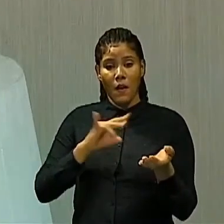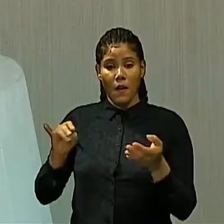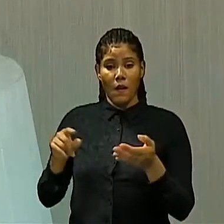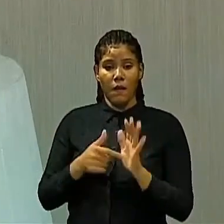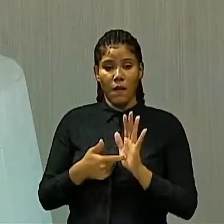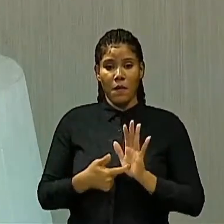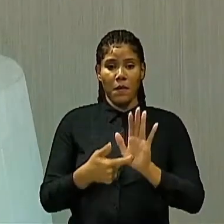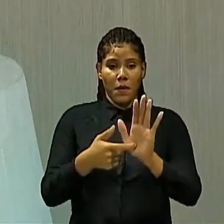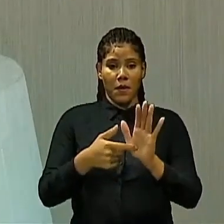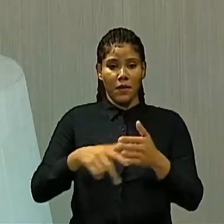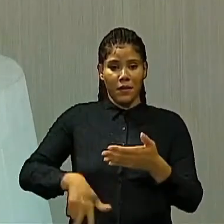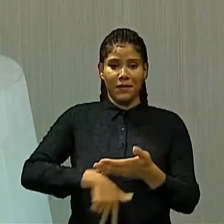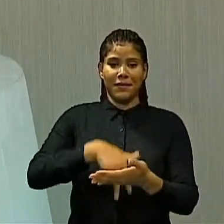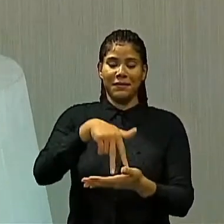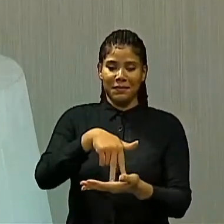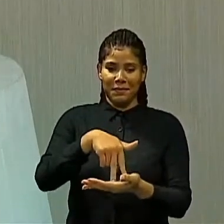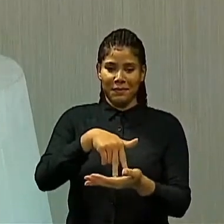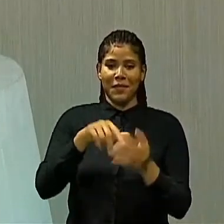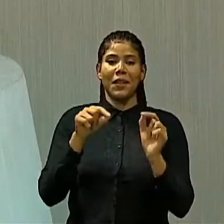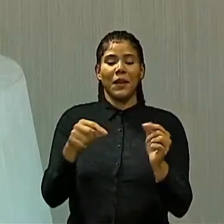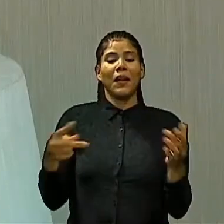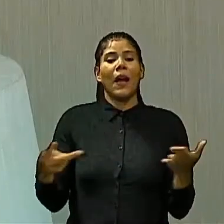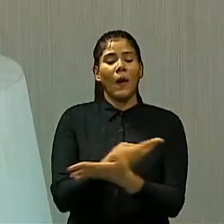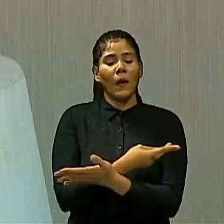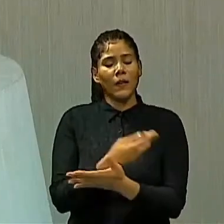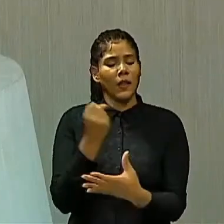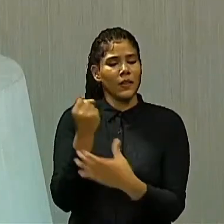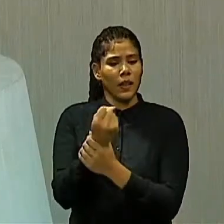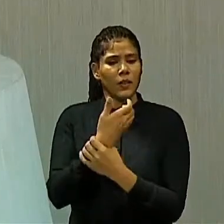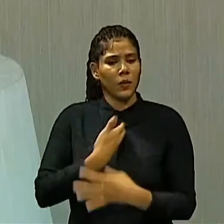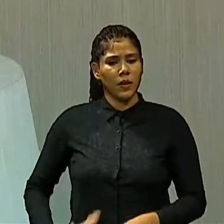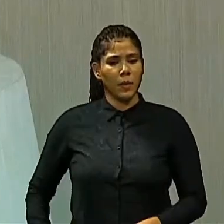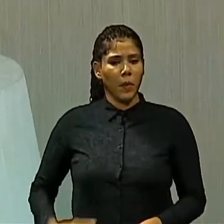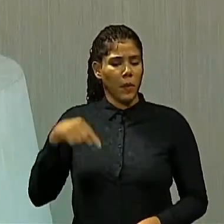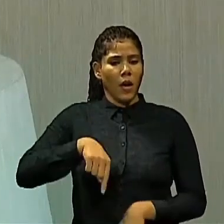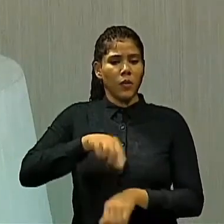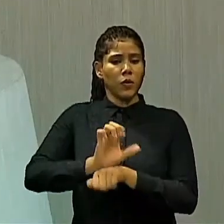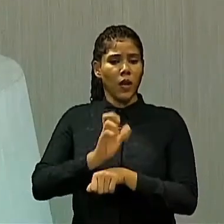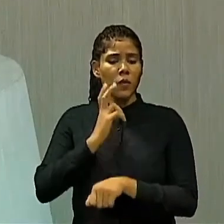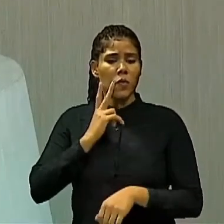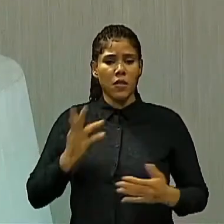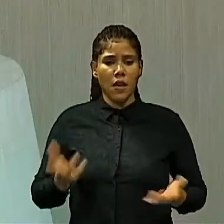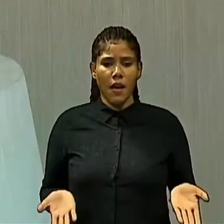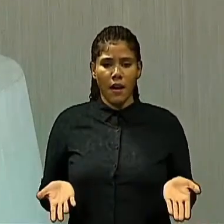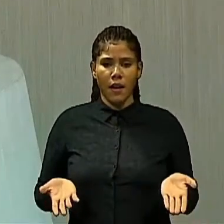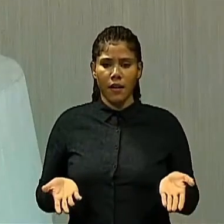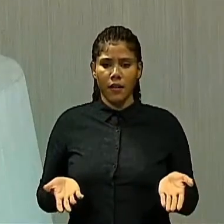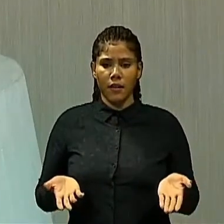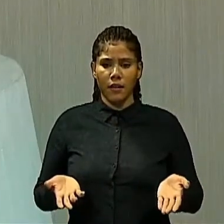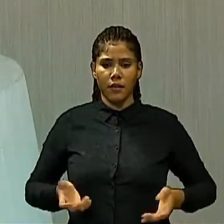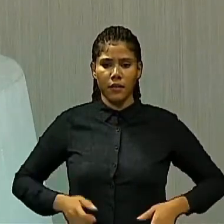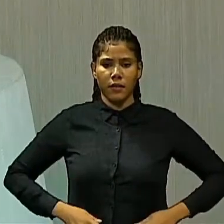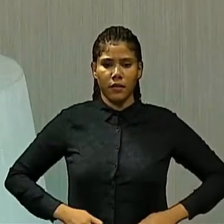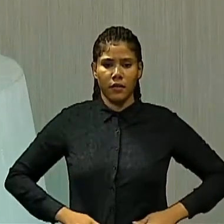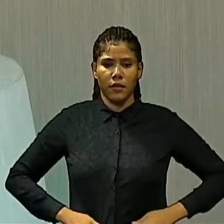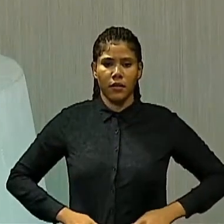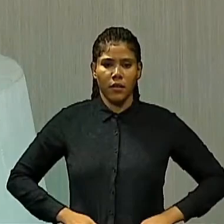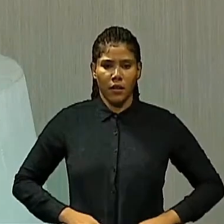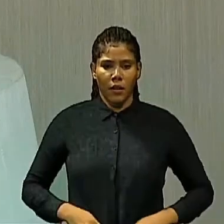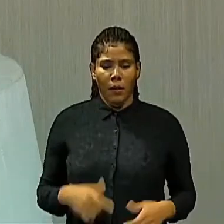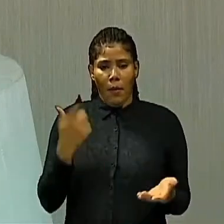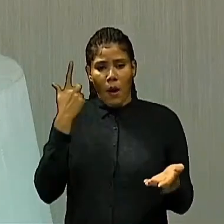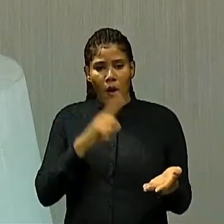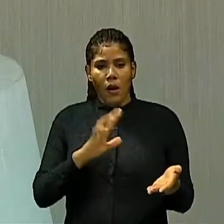Vou começar a demonstrar o que acontece na segurança pública desse Estado, que para desvendar